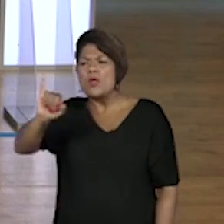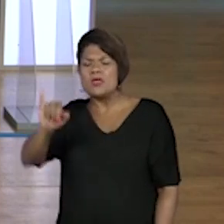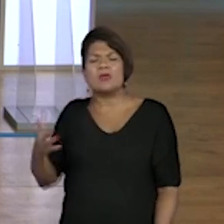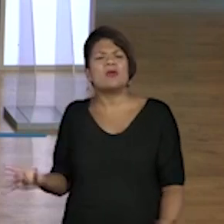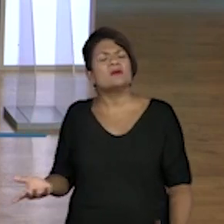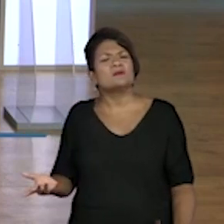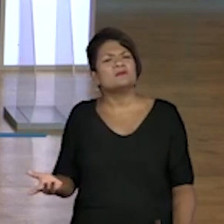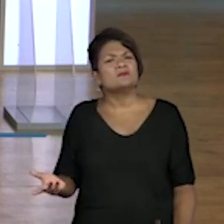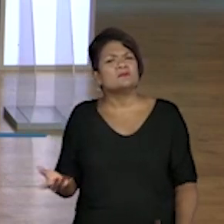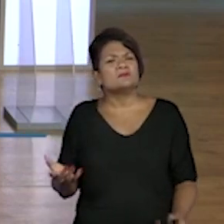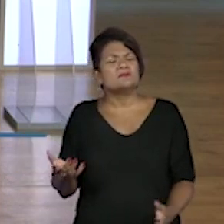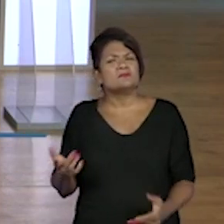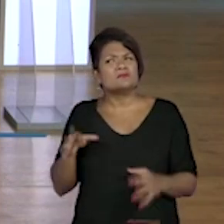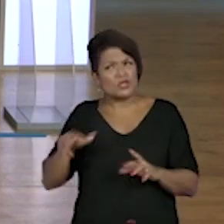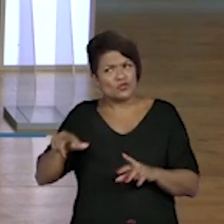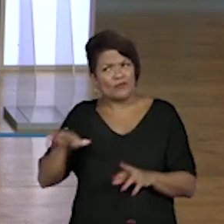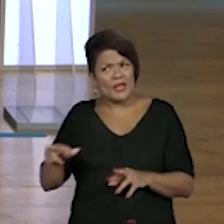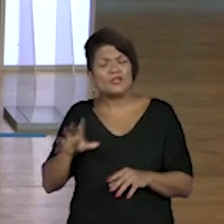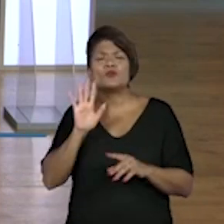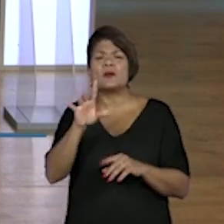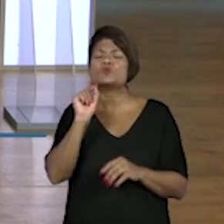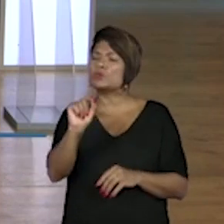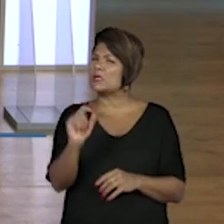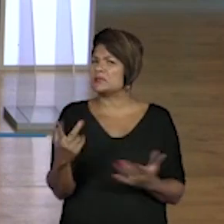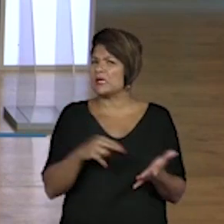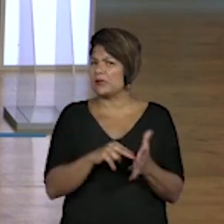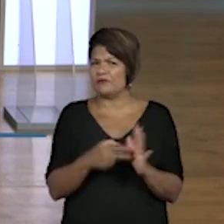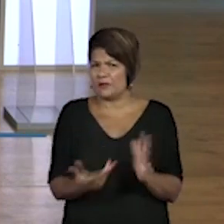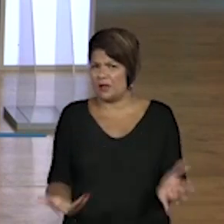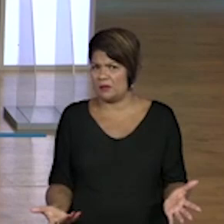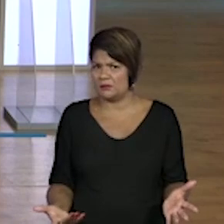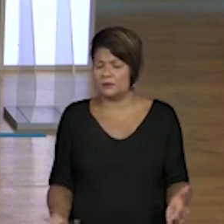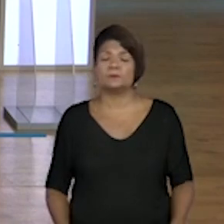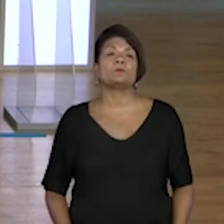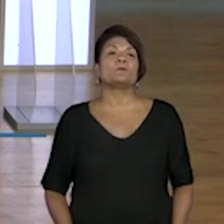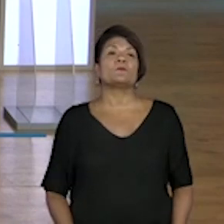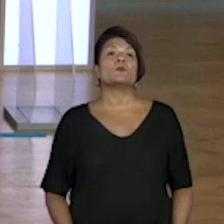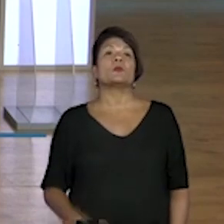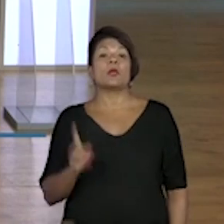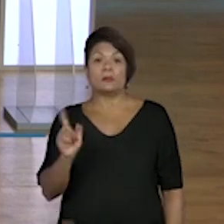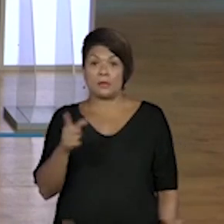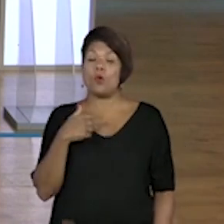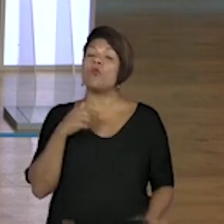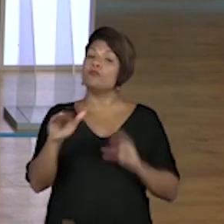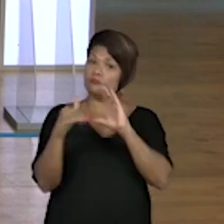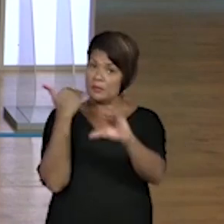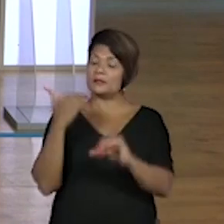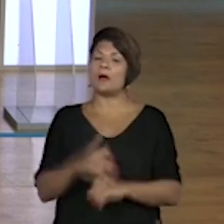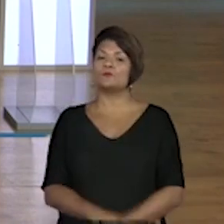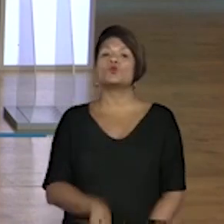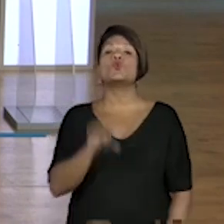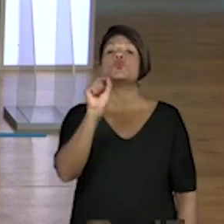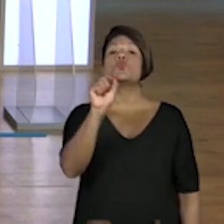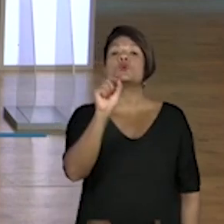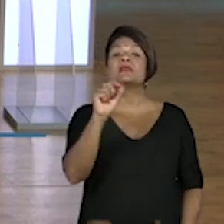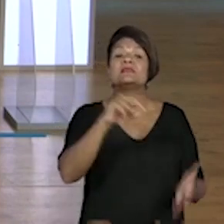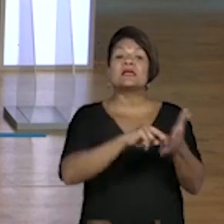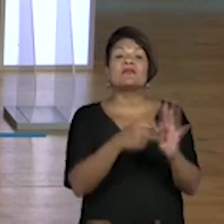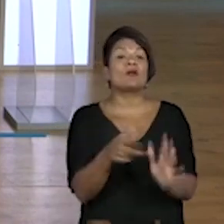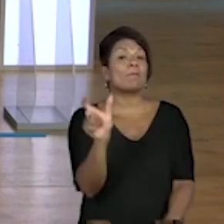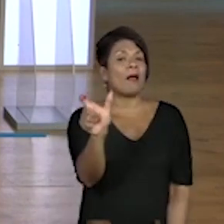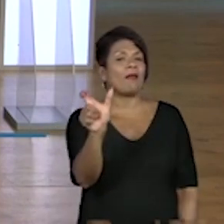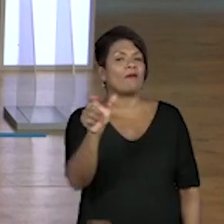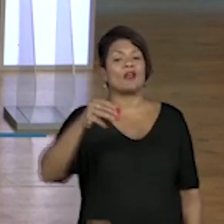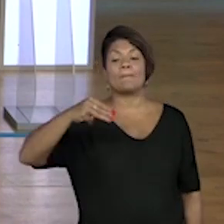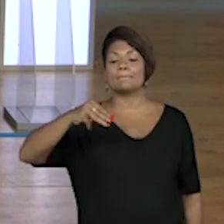estudantes do terceiro ano sabem o que é migração? Pessoal, vamos mandar para a gente aí o que é migração.